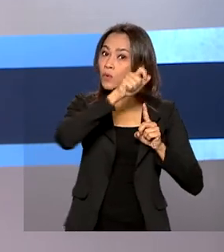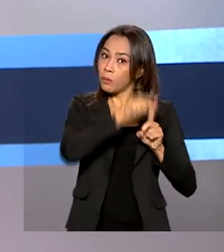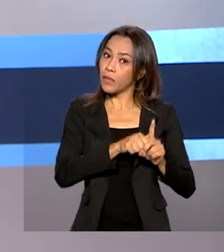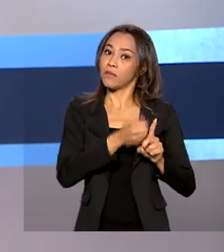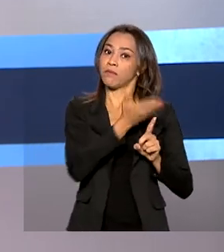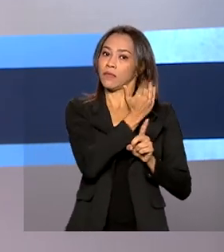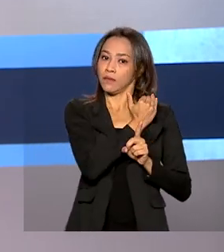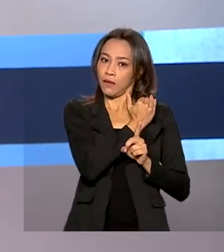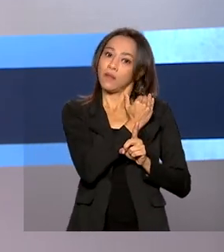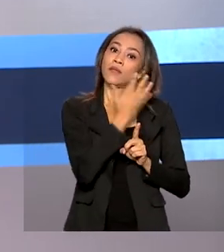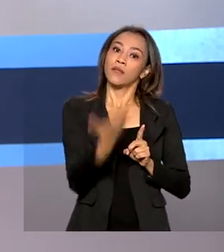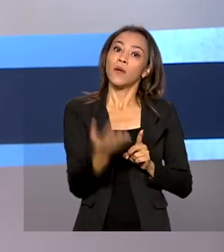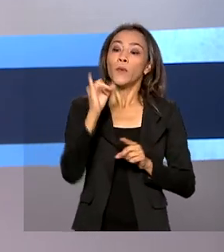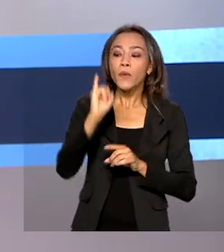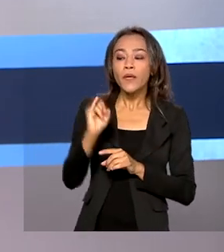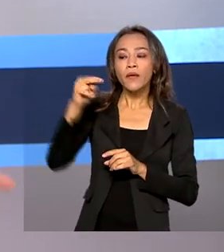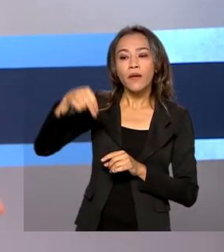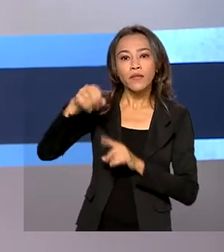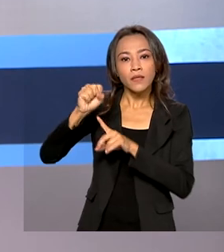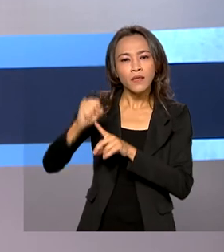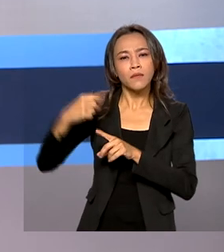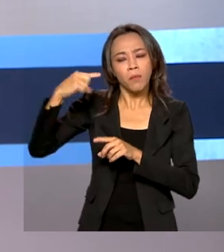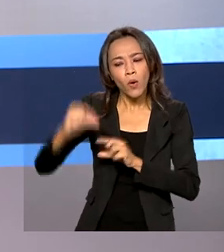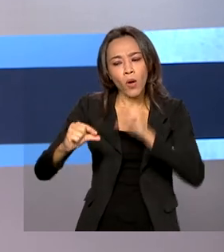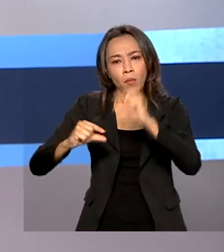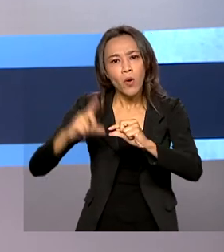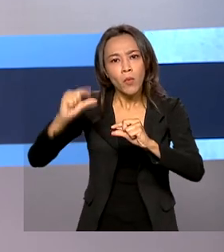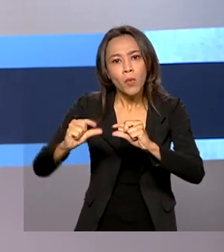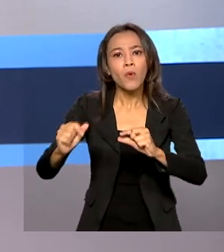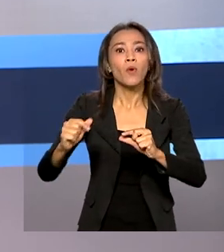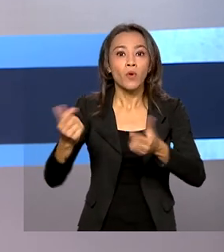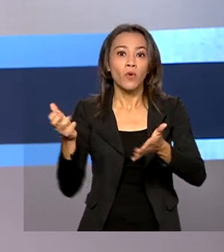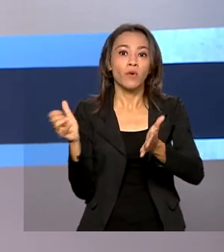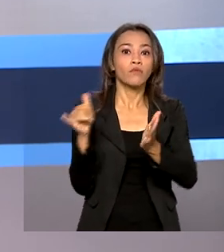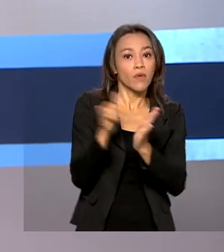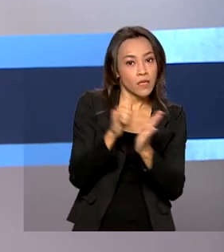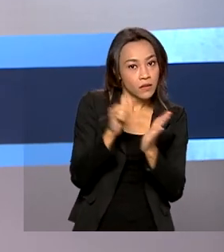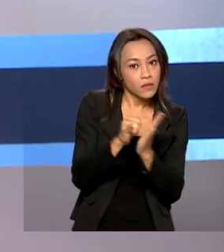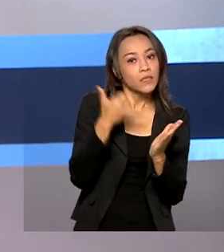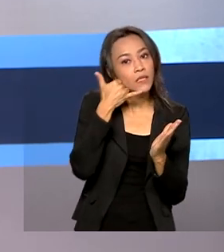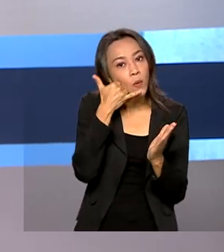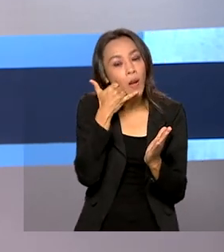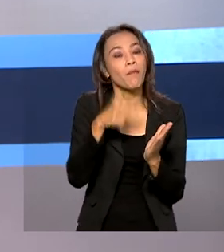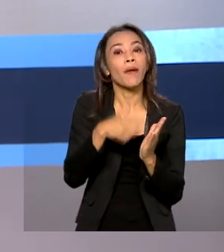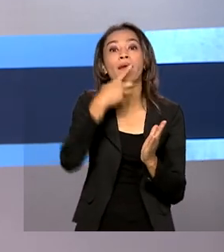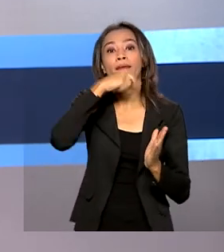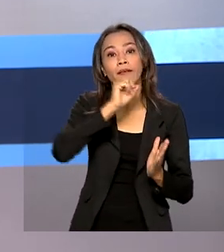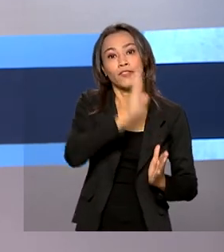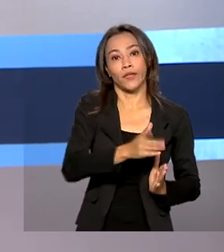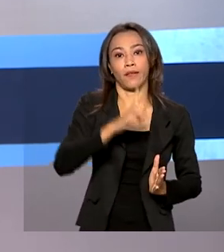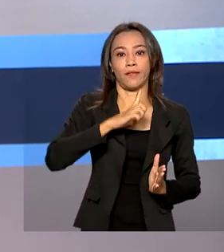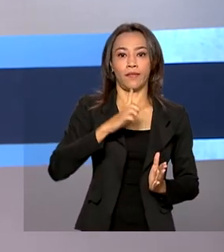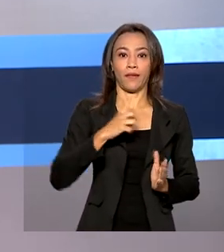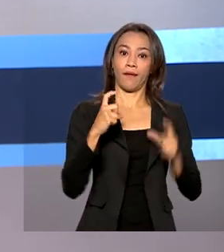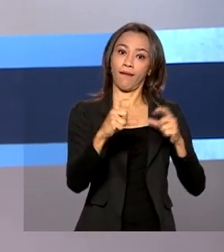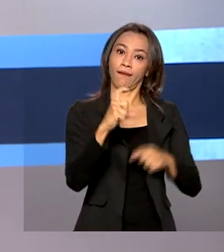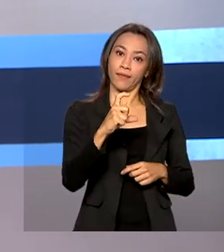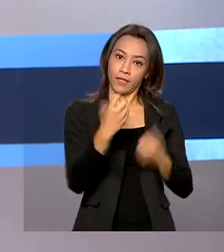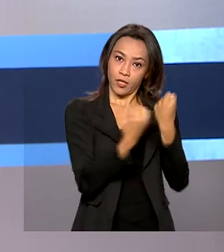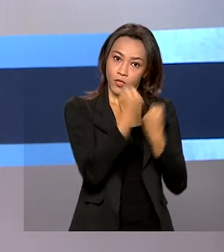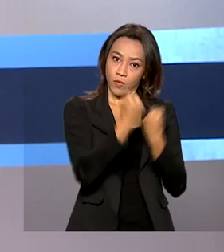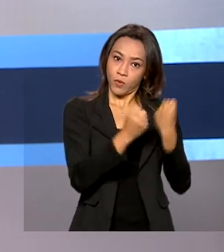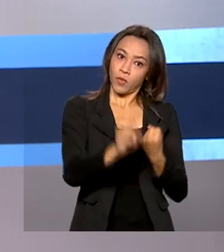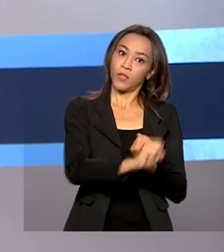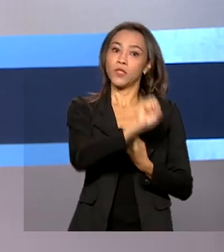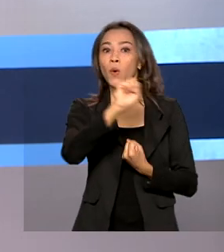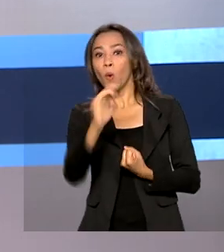O INSS vem implantando gradualmente a prova de vida pelo celular para beneficiários que já têm carteira de motorista ou